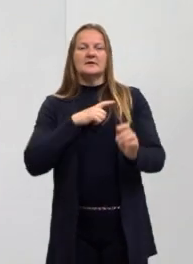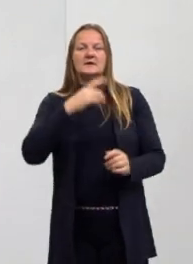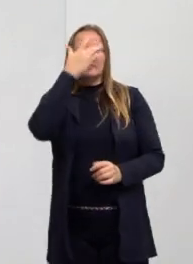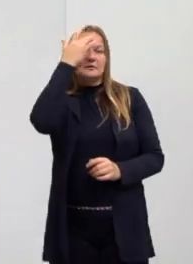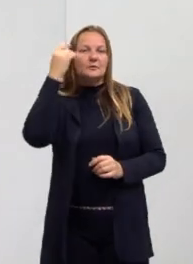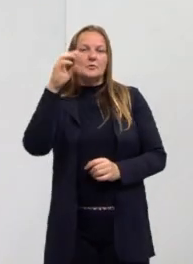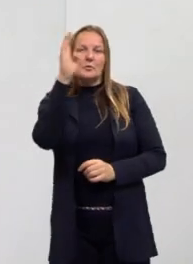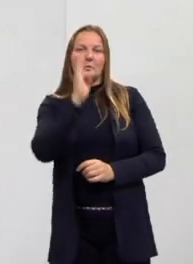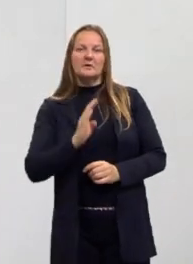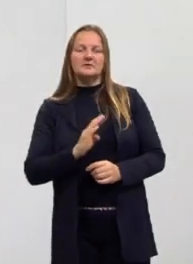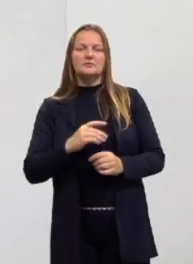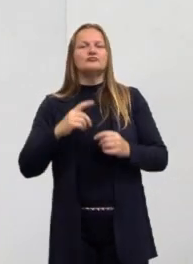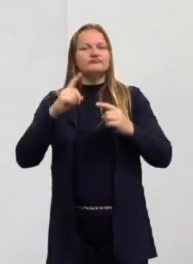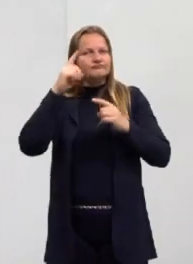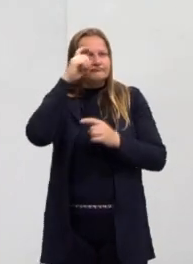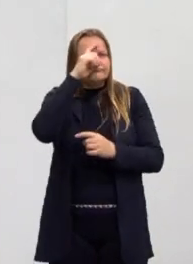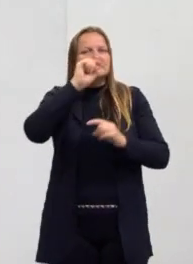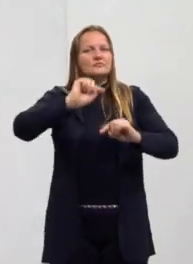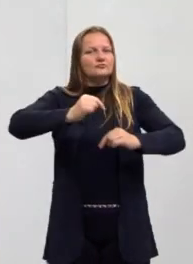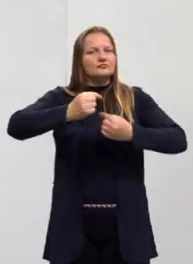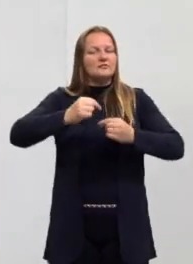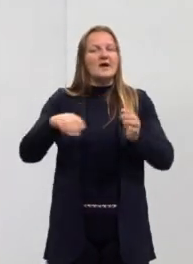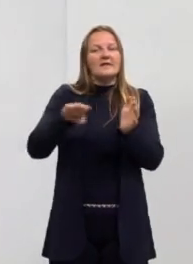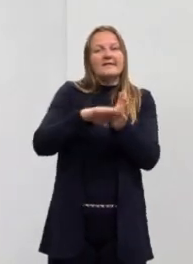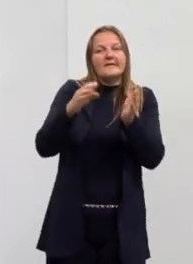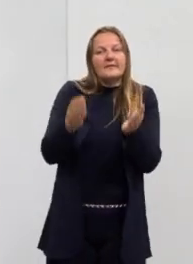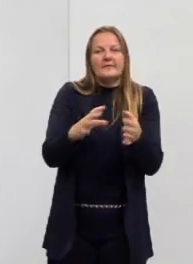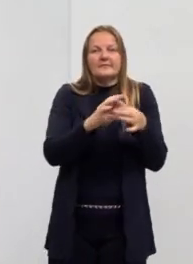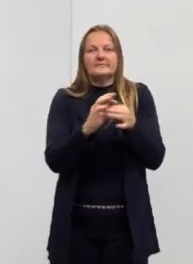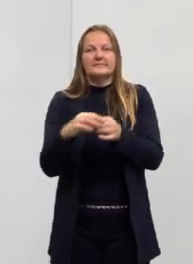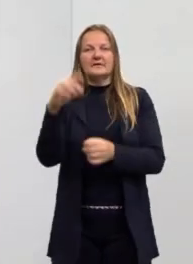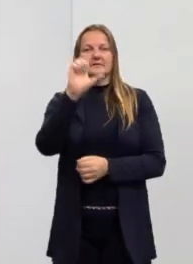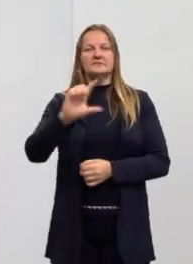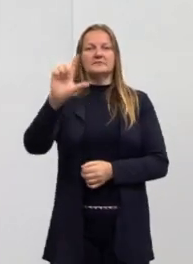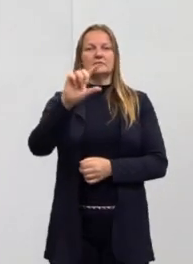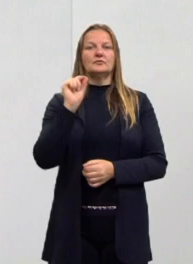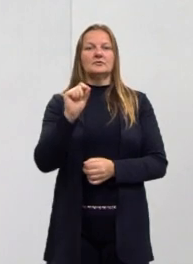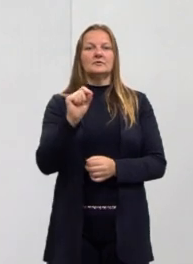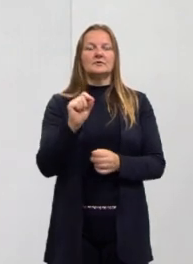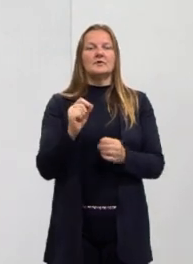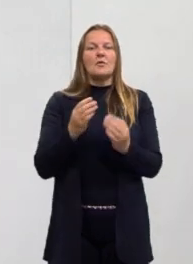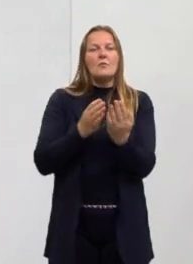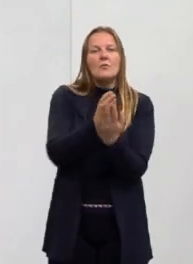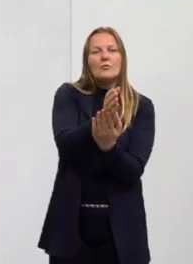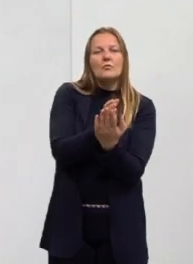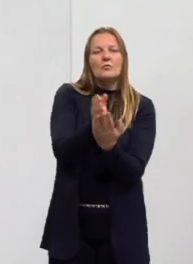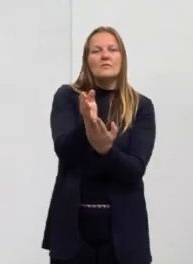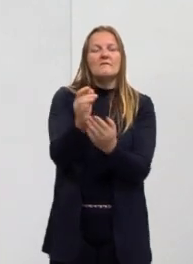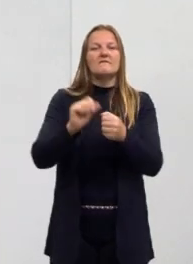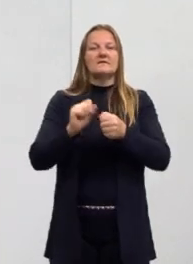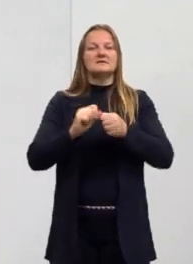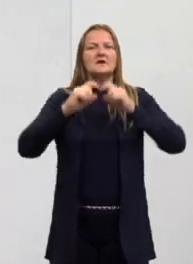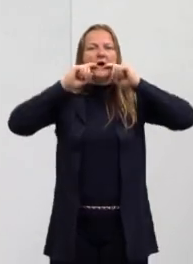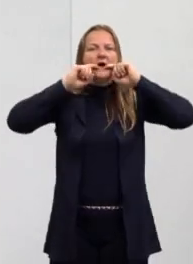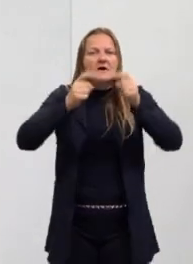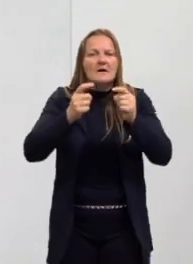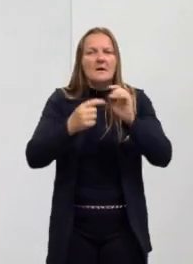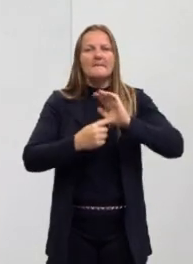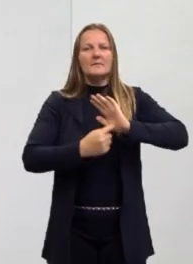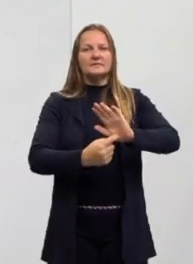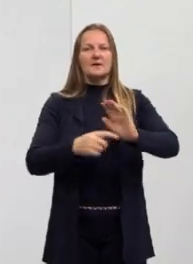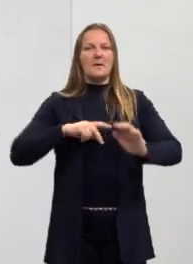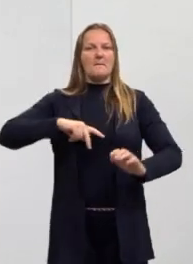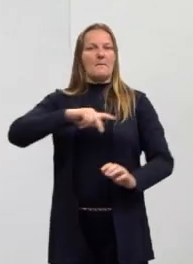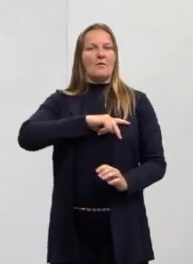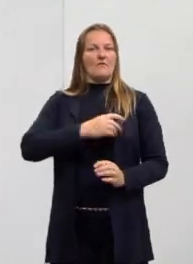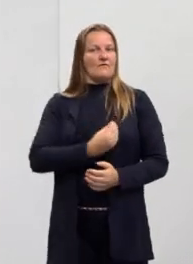Brasil, sim, passando por dificuldades, temos até hoje. Só que a literatura, ela se torna o quê? Um veículo de fazer essas denúncias, de mostrar que o